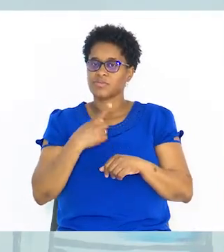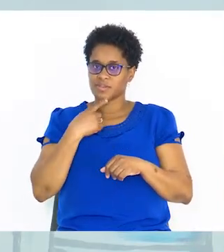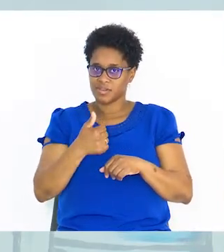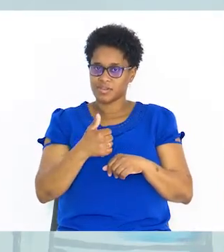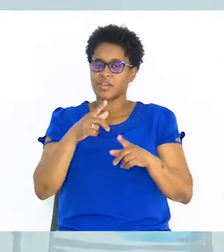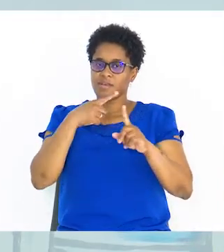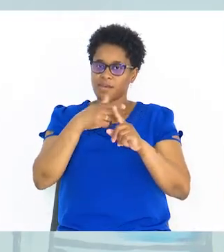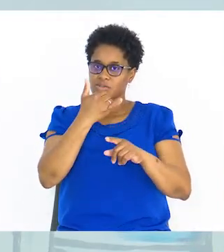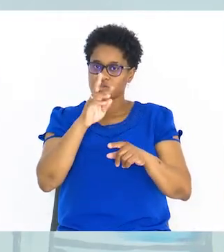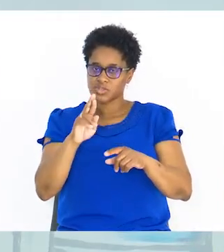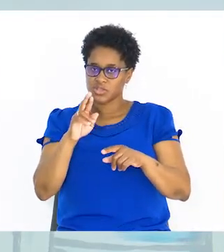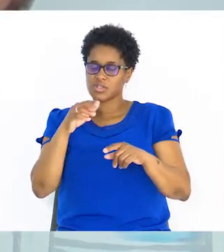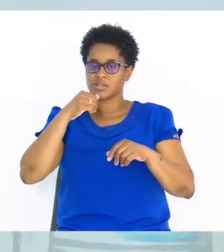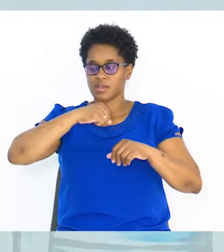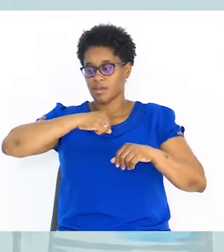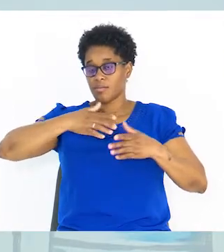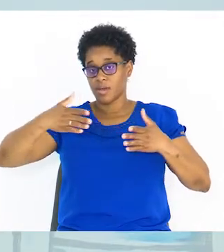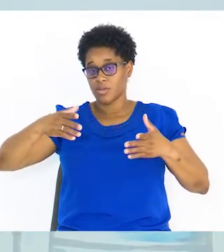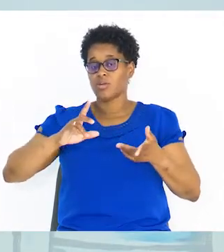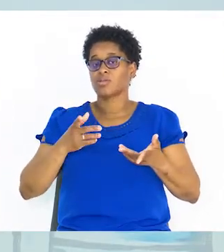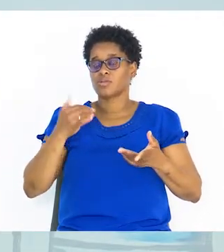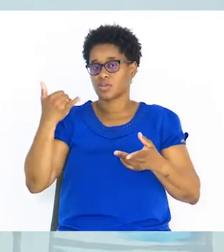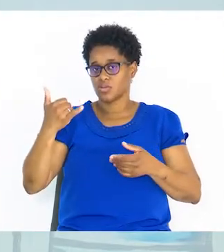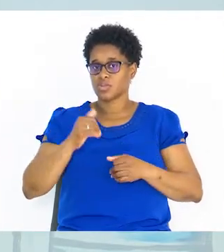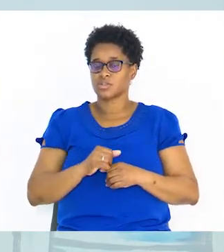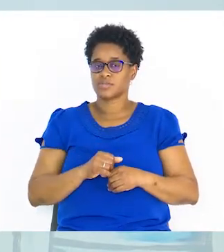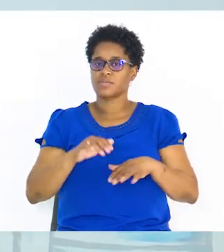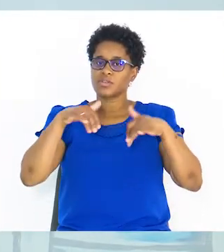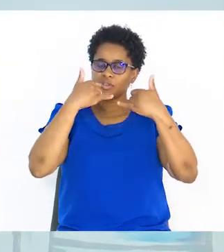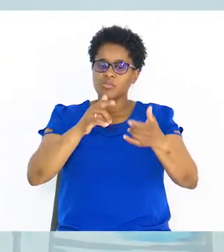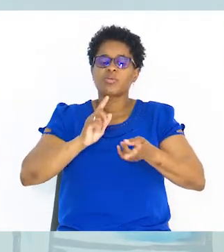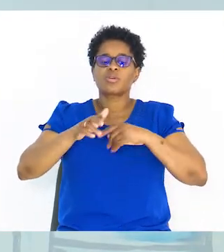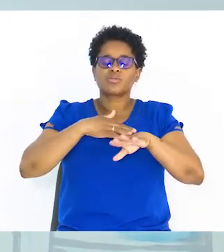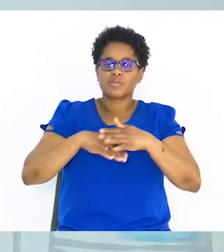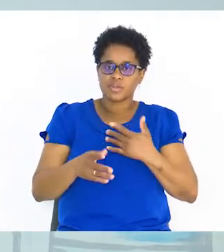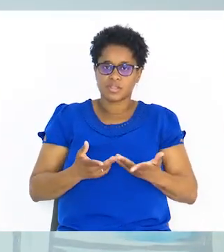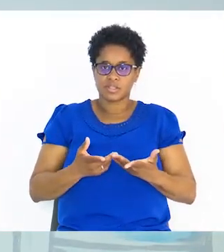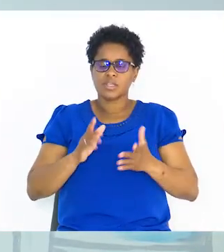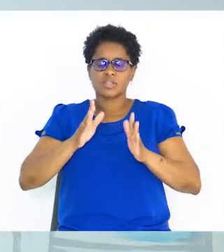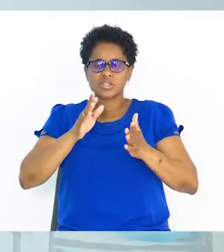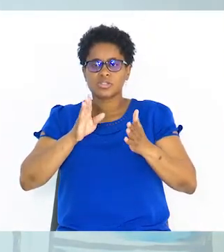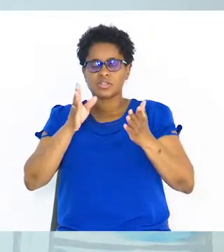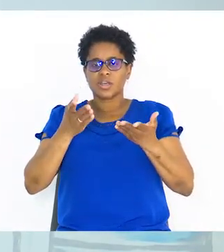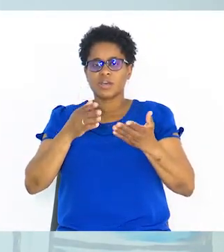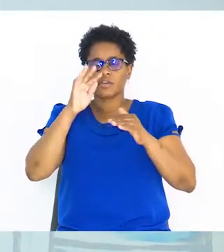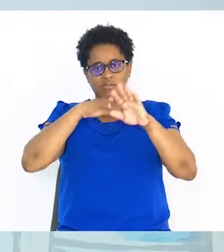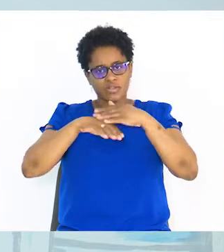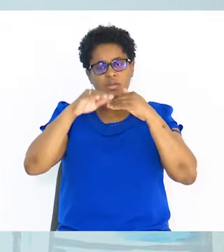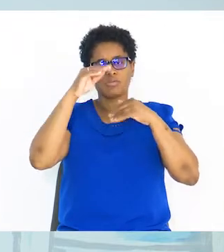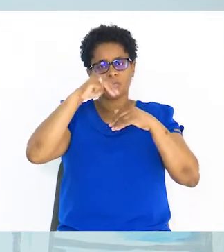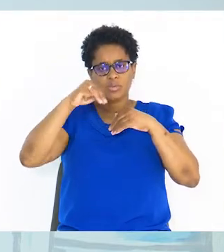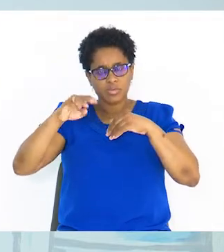Ok? Mais 2x, maior do que 2. De seguida, o que é vamos fazer? Já tiramos o mínimo